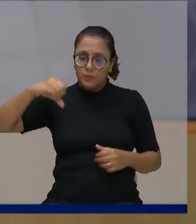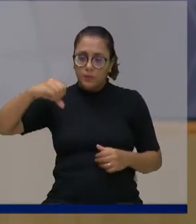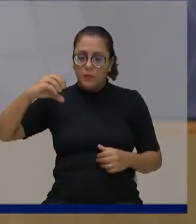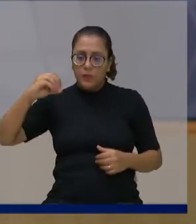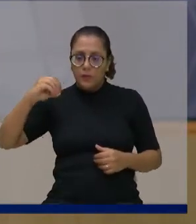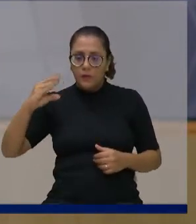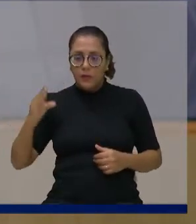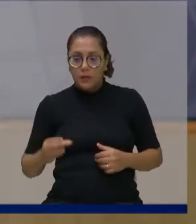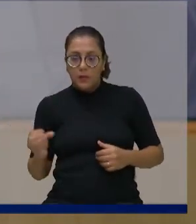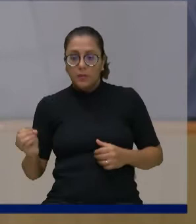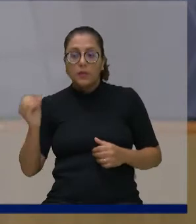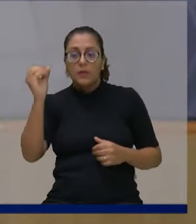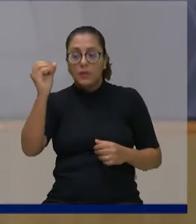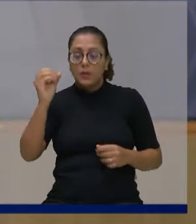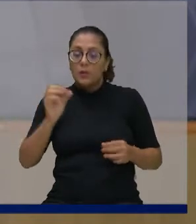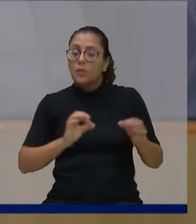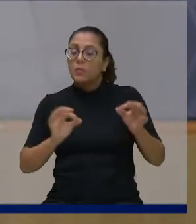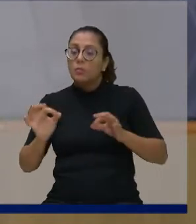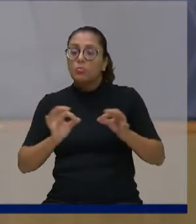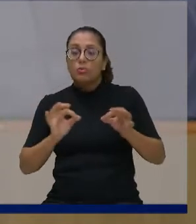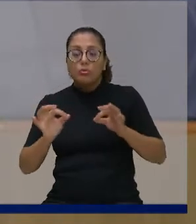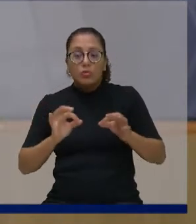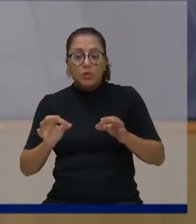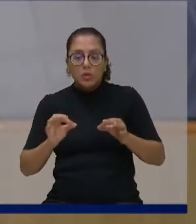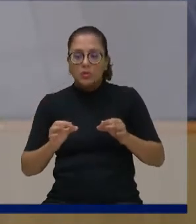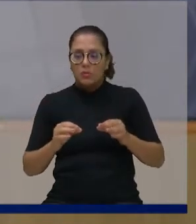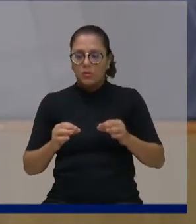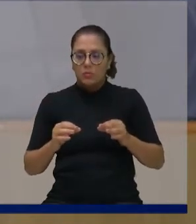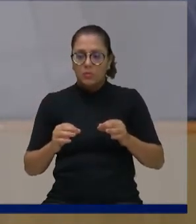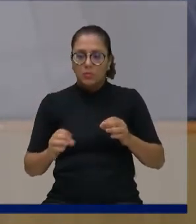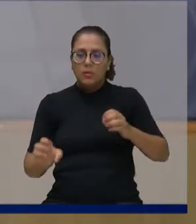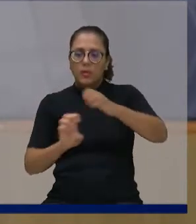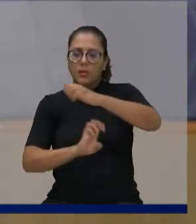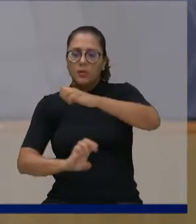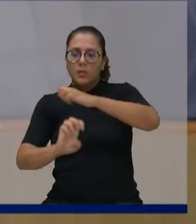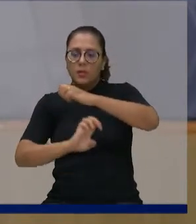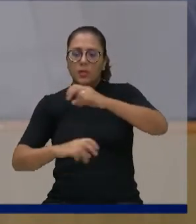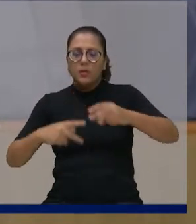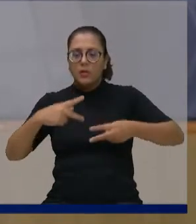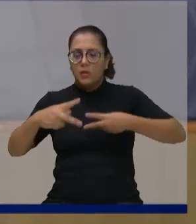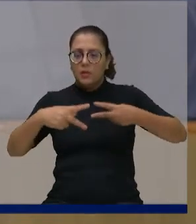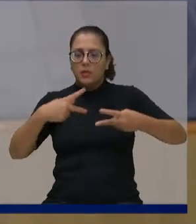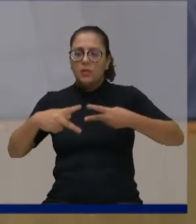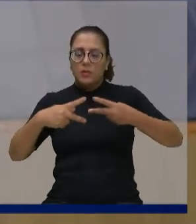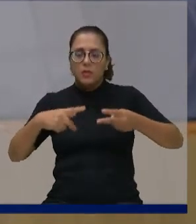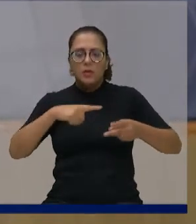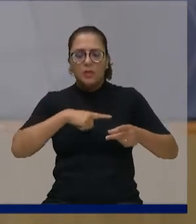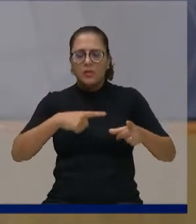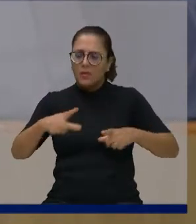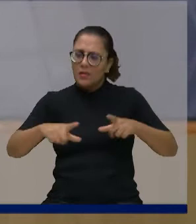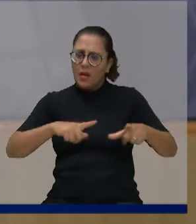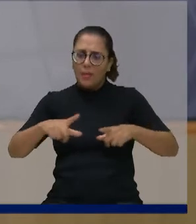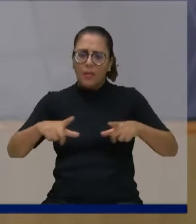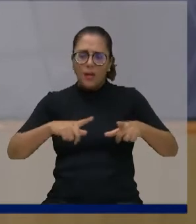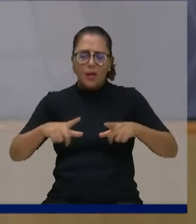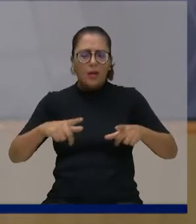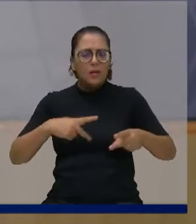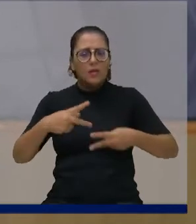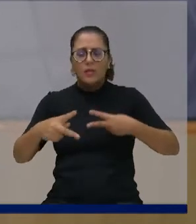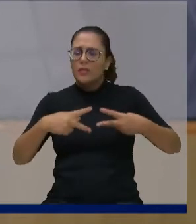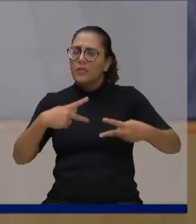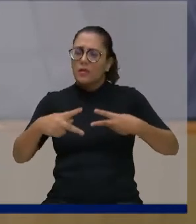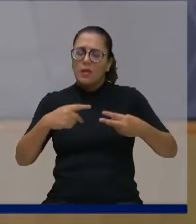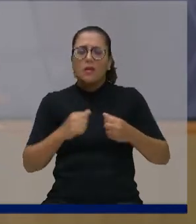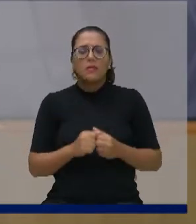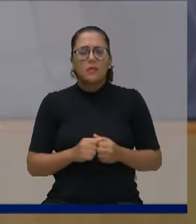foram produzidos por empresas de São José, 90%, gerando emprego na nossa cidade, muito emprego na